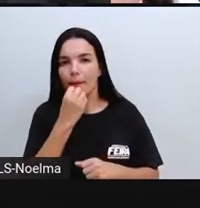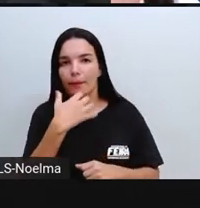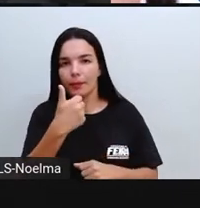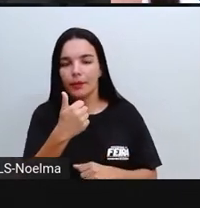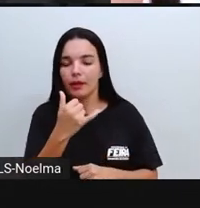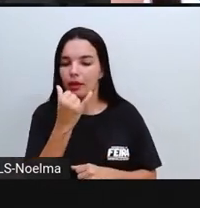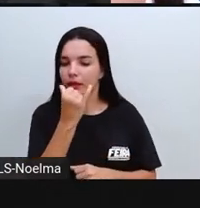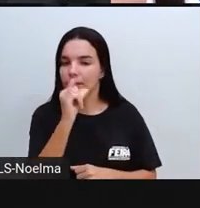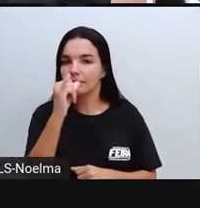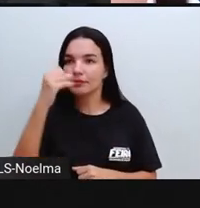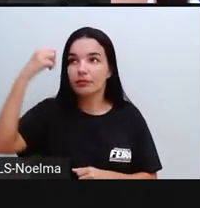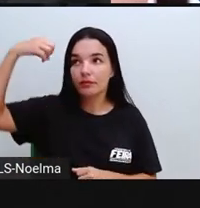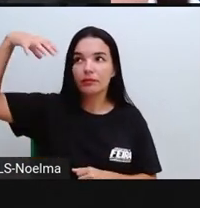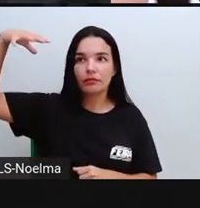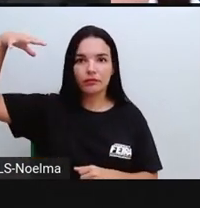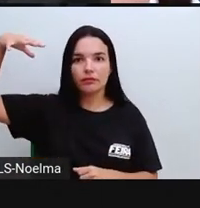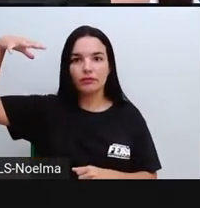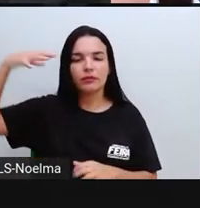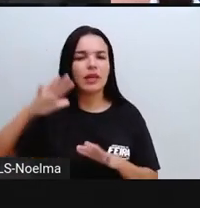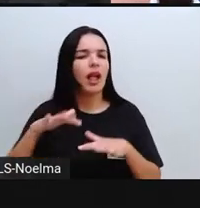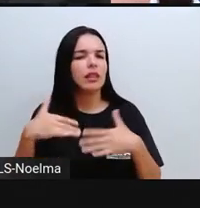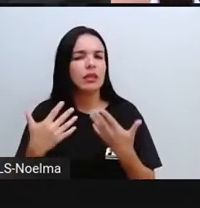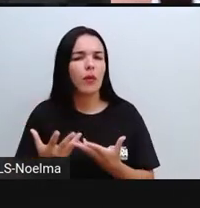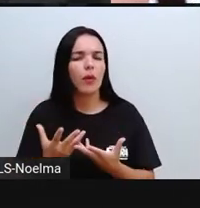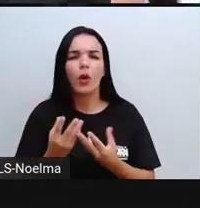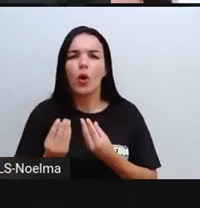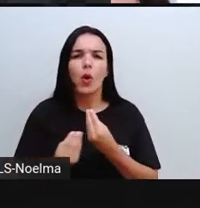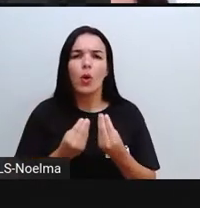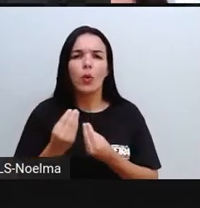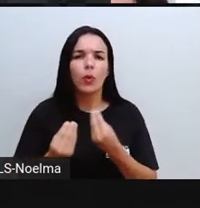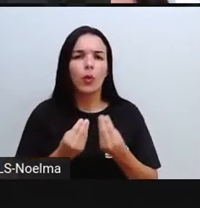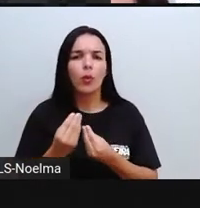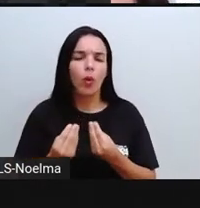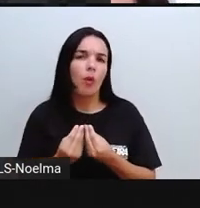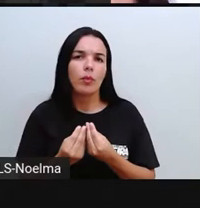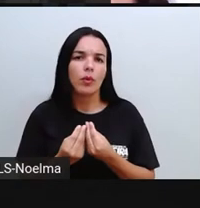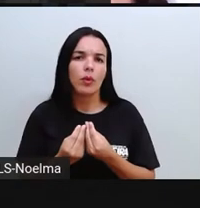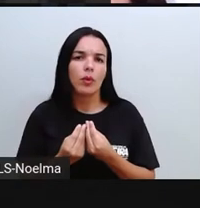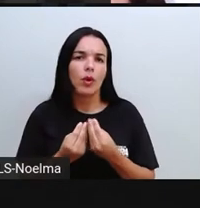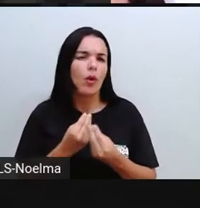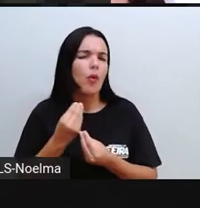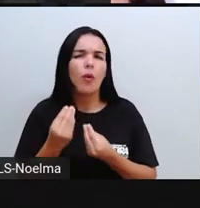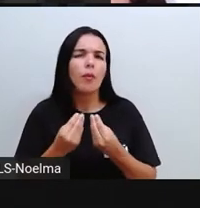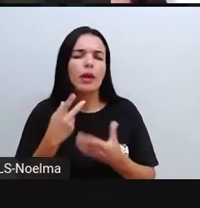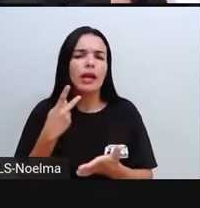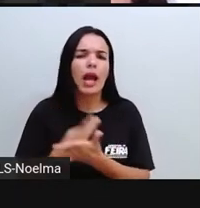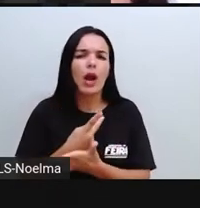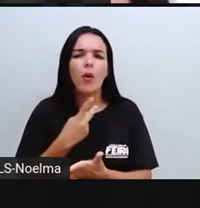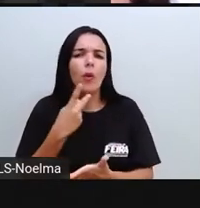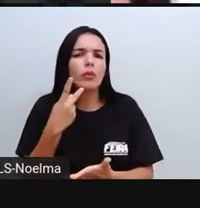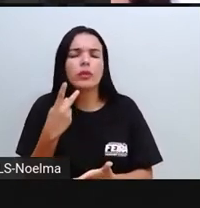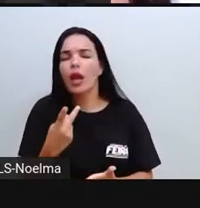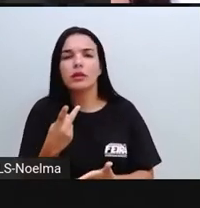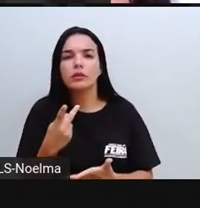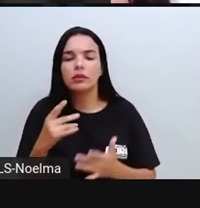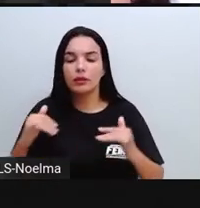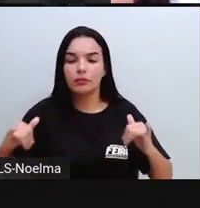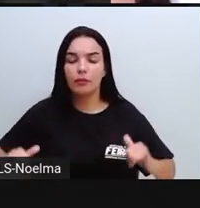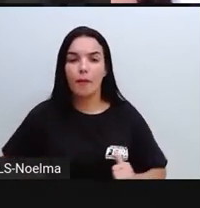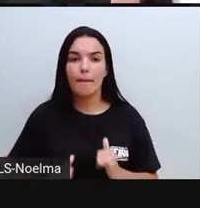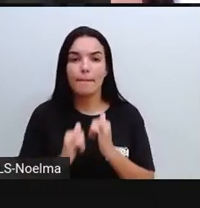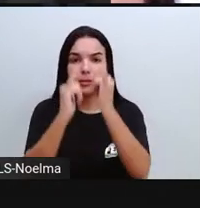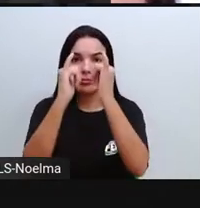Bom, Pró, se a energia da hidrelétrica, ela é obtida por meio da força da água, o que que isso quer dizer?